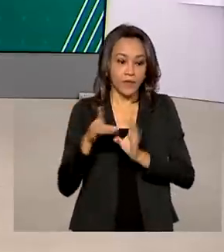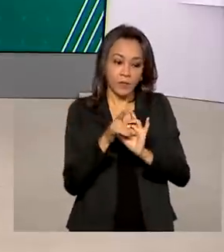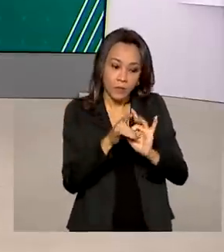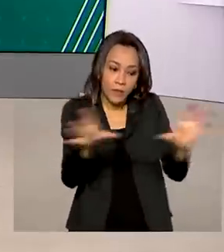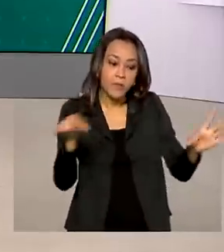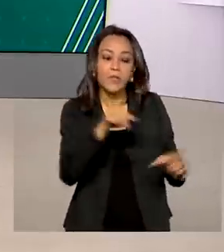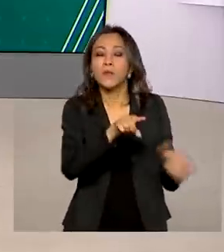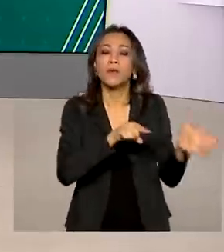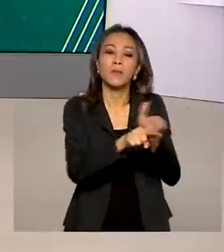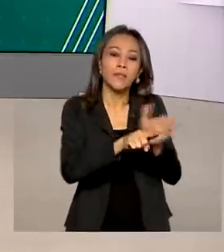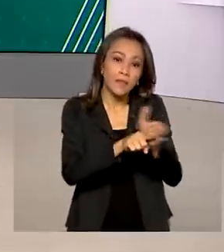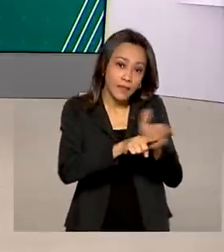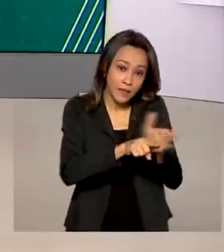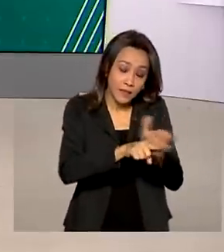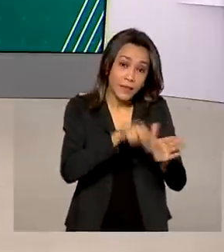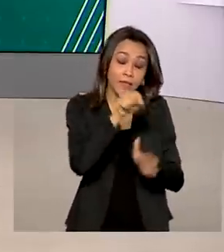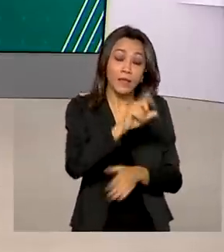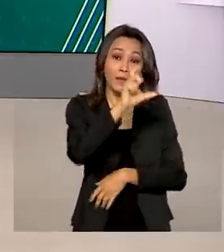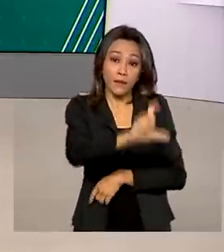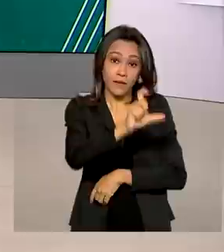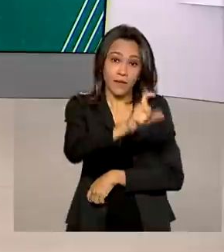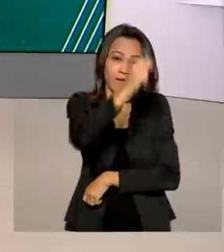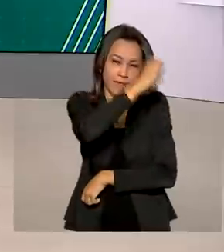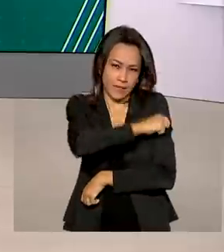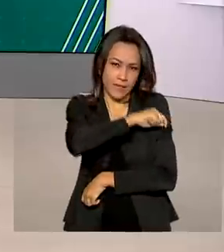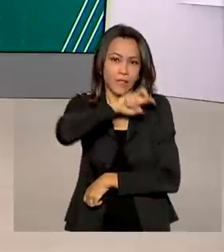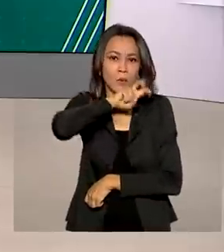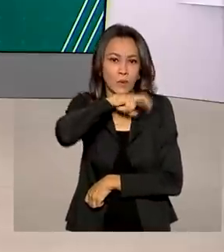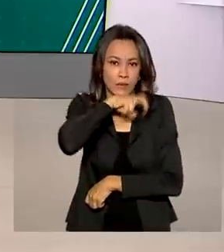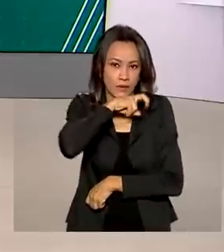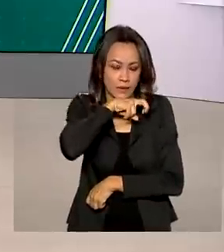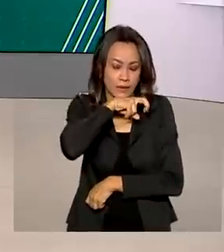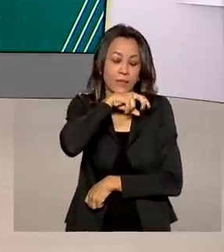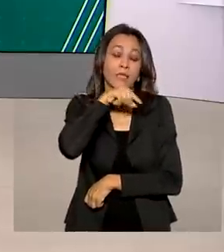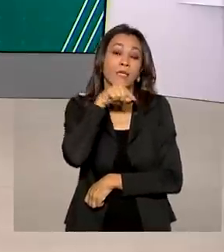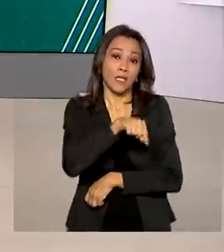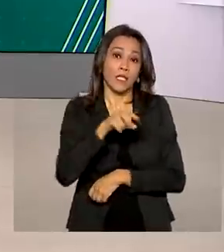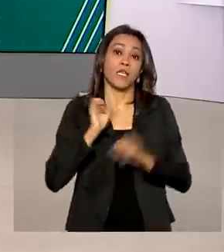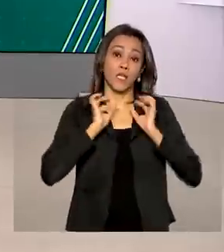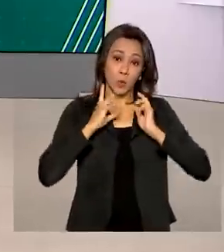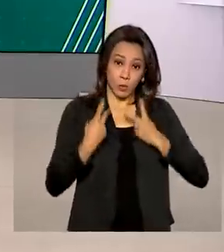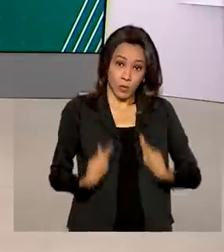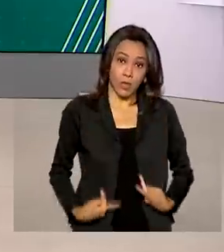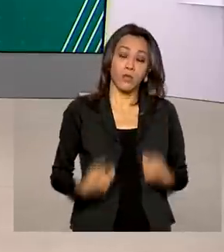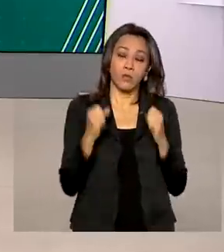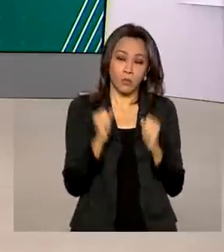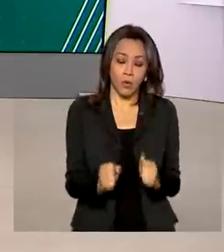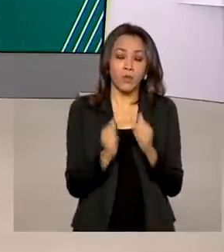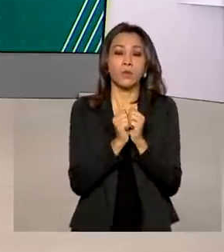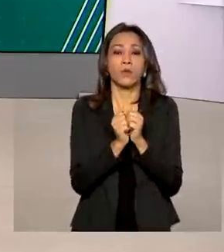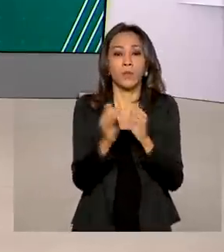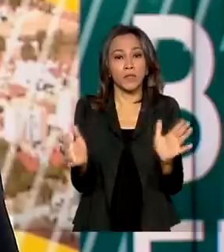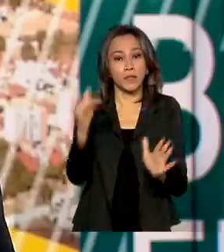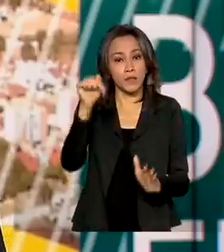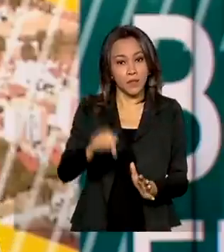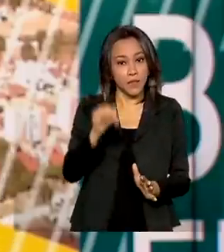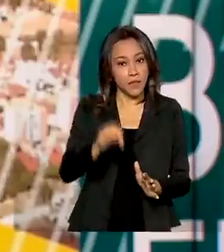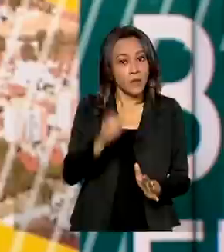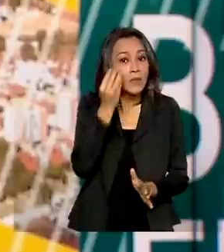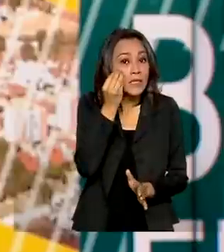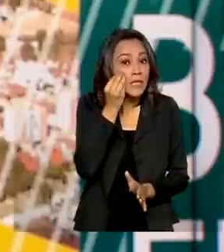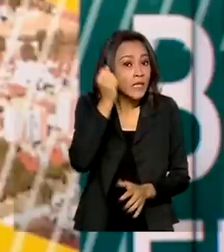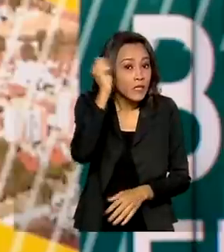Butanvac, do Instituto Butantan. Com isso, os testes com a vacina em humanos podem ter início no Brasil. E